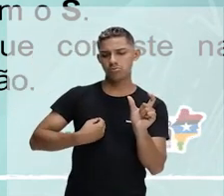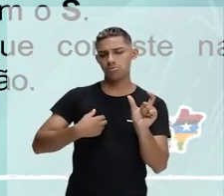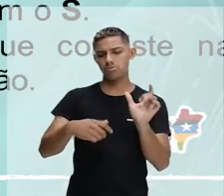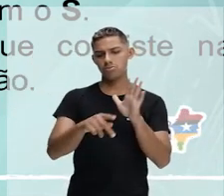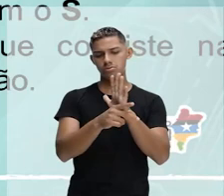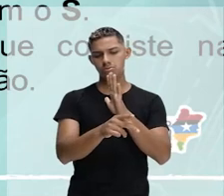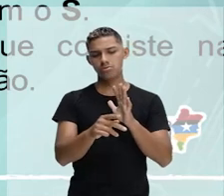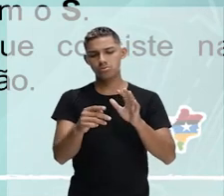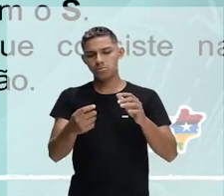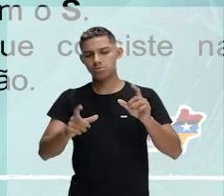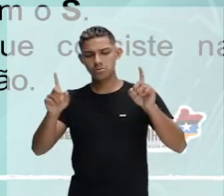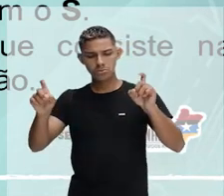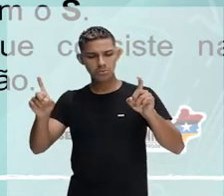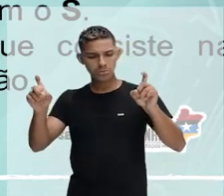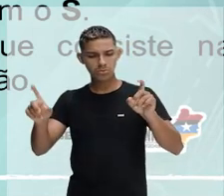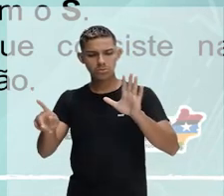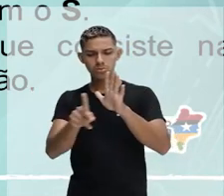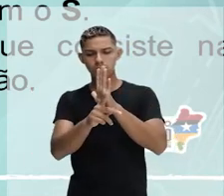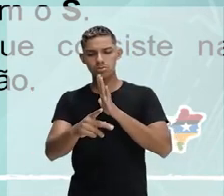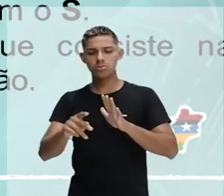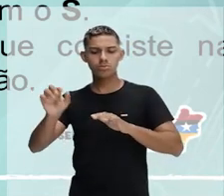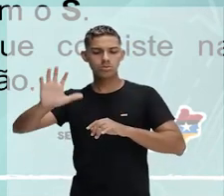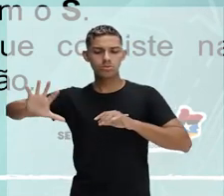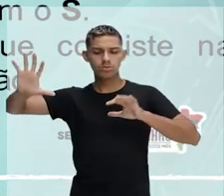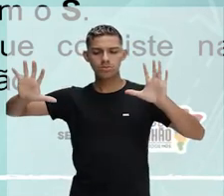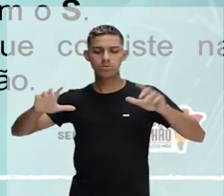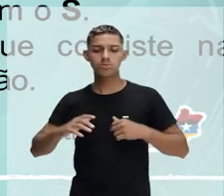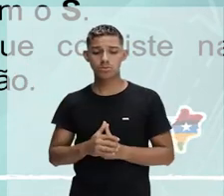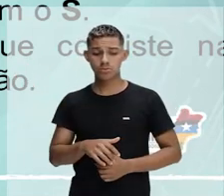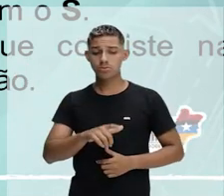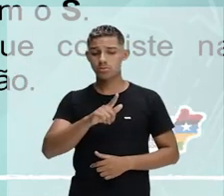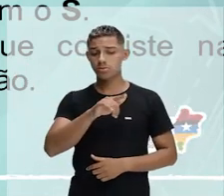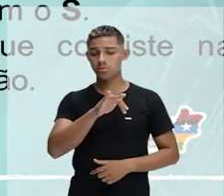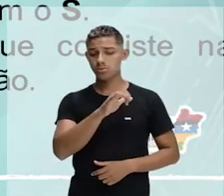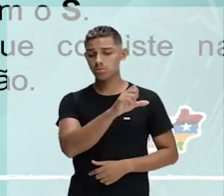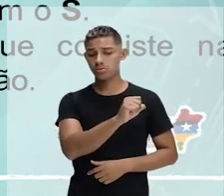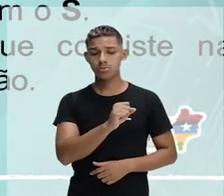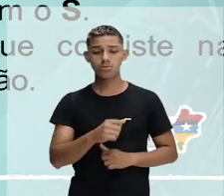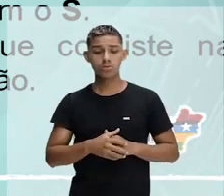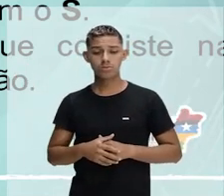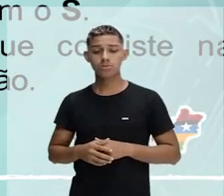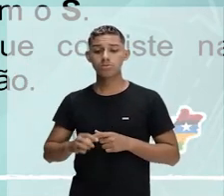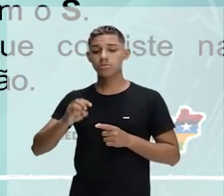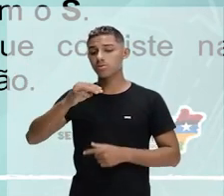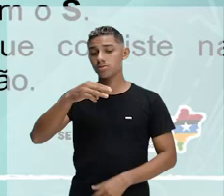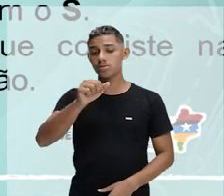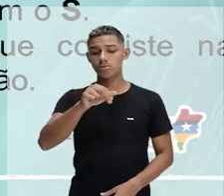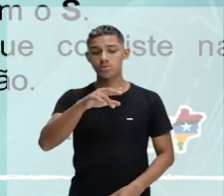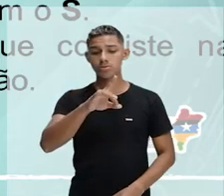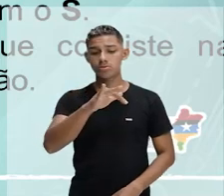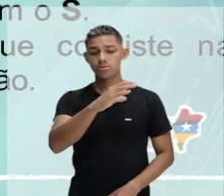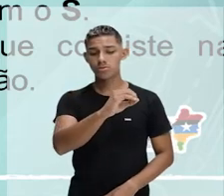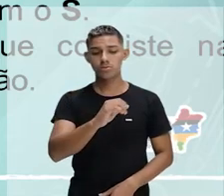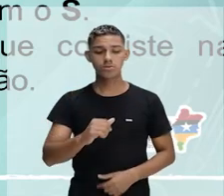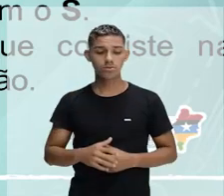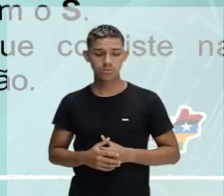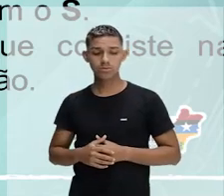expressões típicas de determinada região. Em Goiás, por exemplo, normalmente se diz mandioca. No sul,